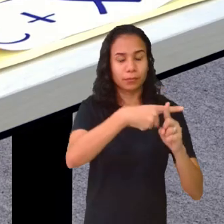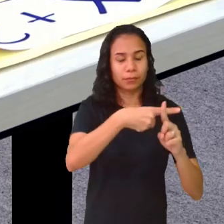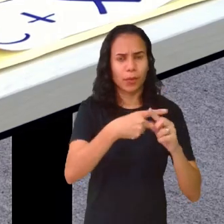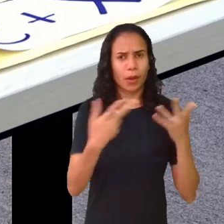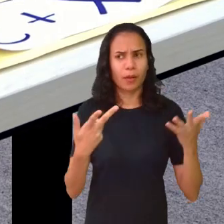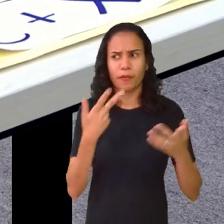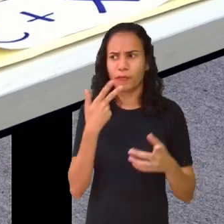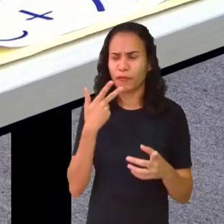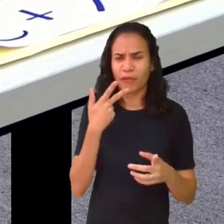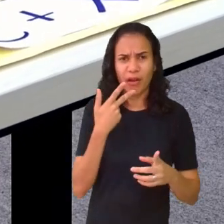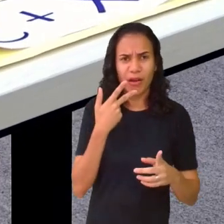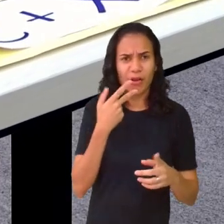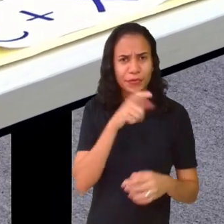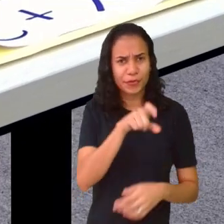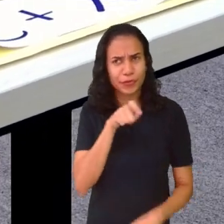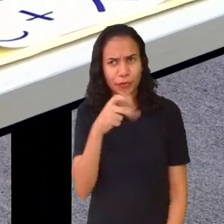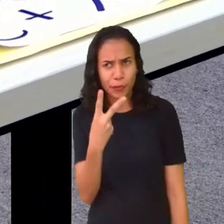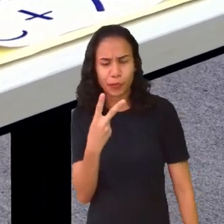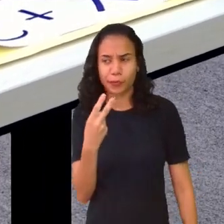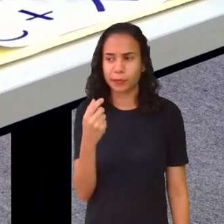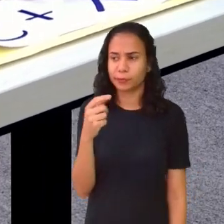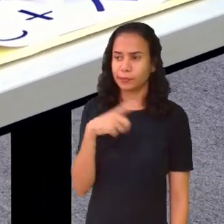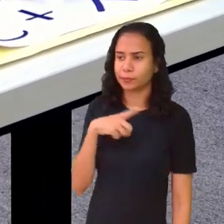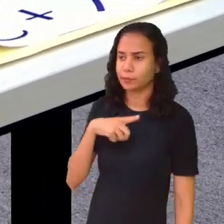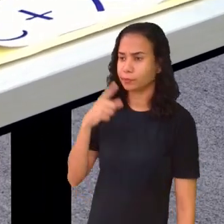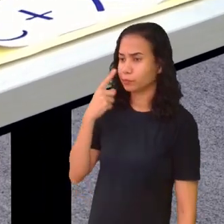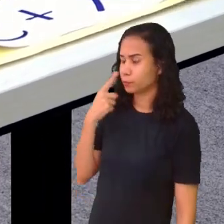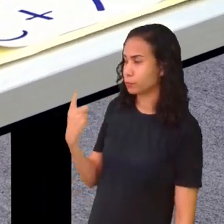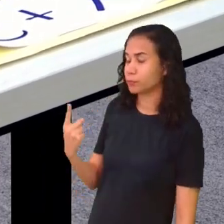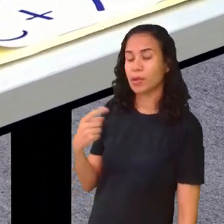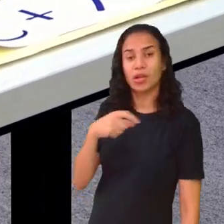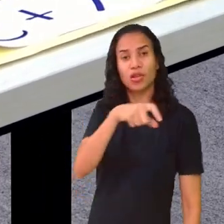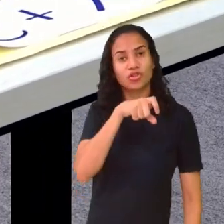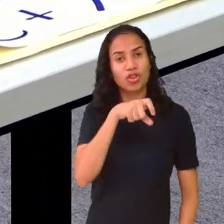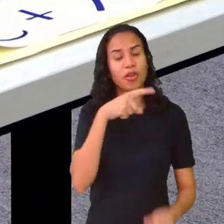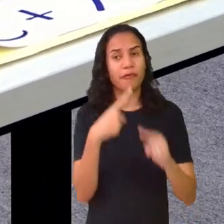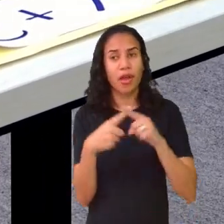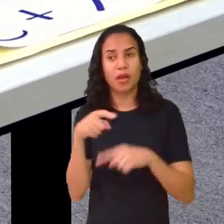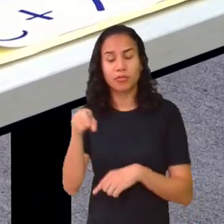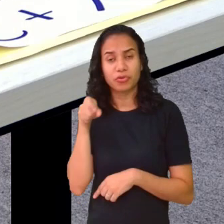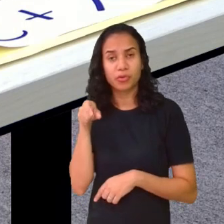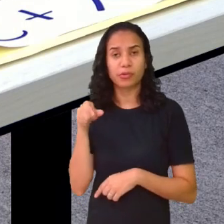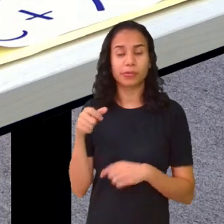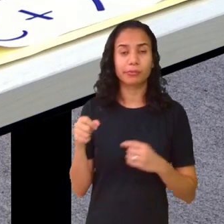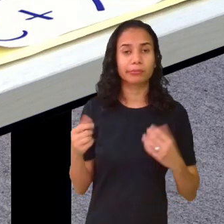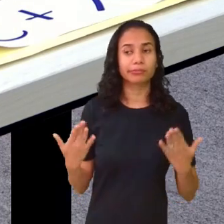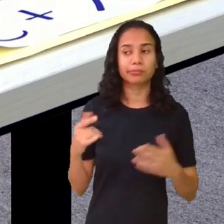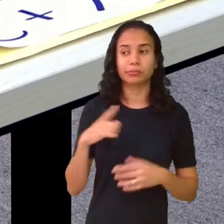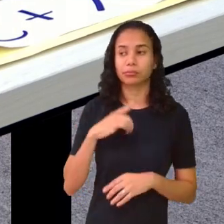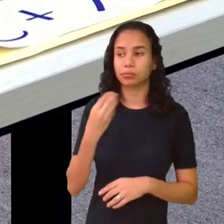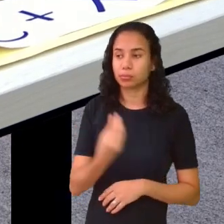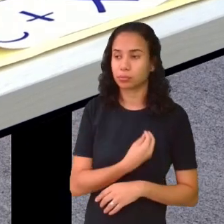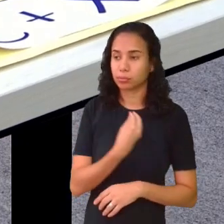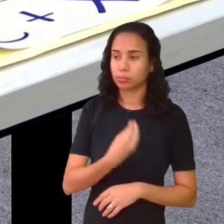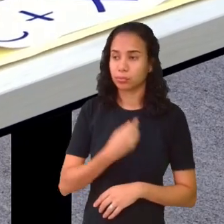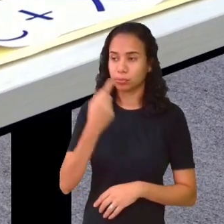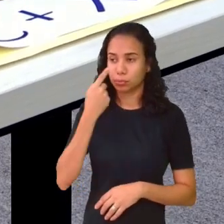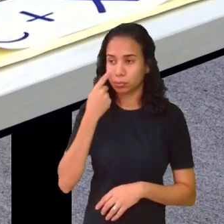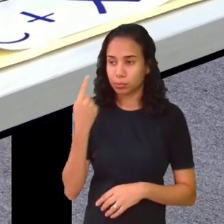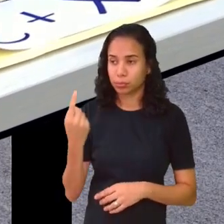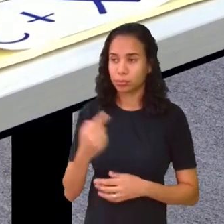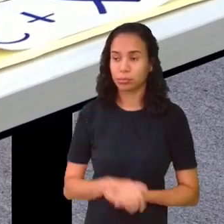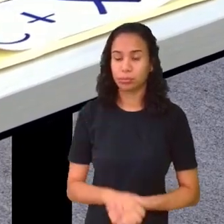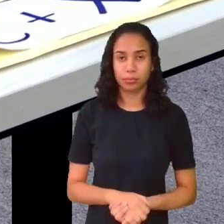Opa, aqui é x2. Eu tenho um x aqui, vezes um x aqui. Então, eu tenho esse, vezes esse.